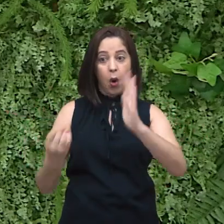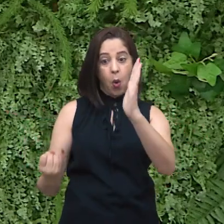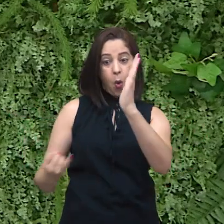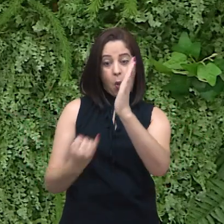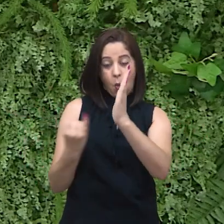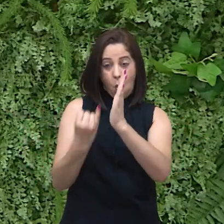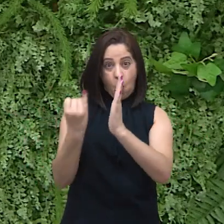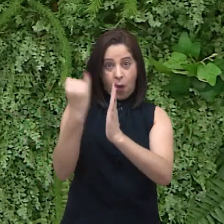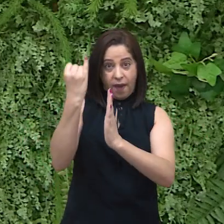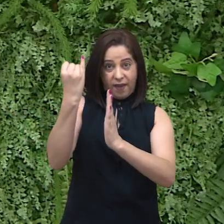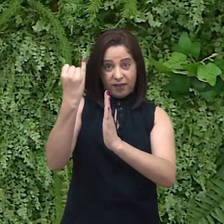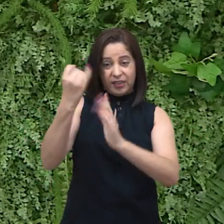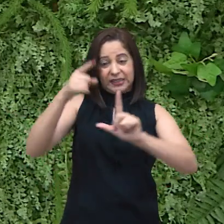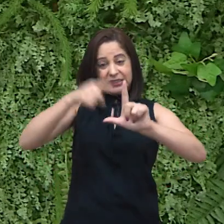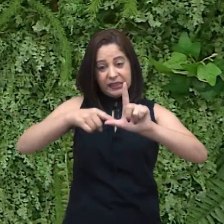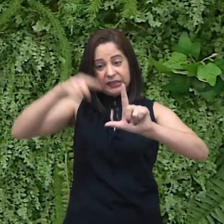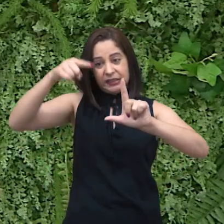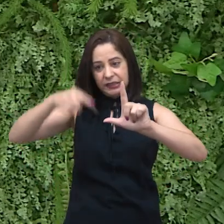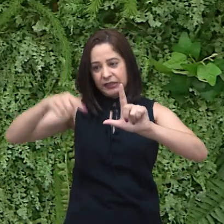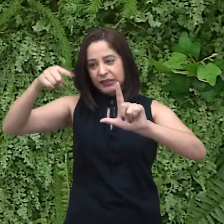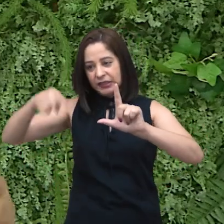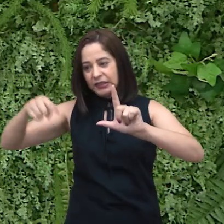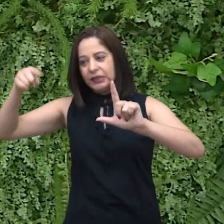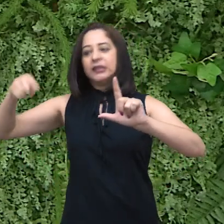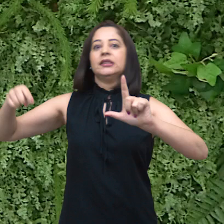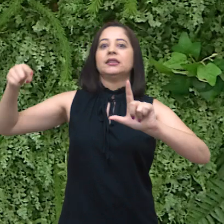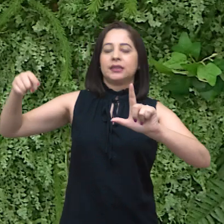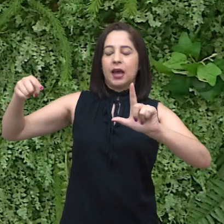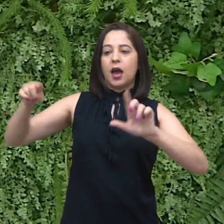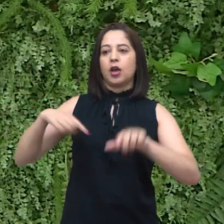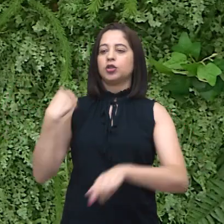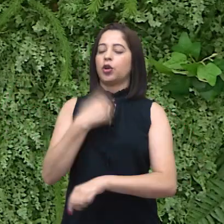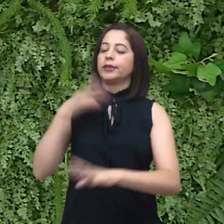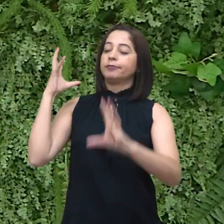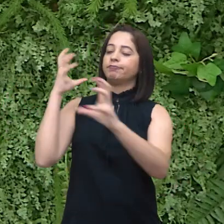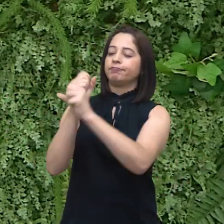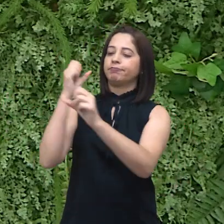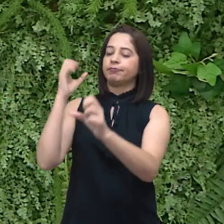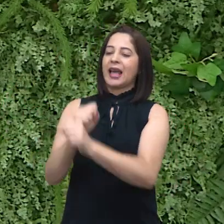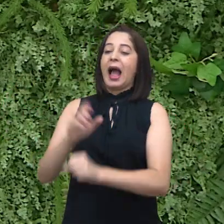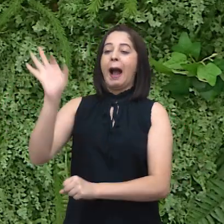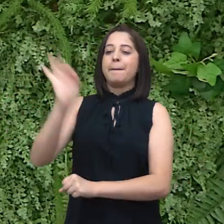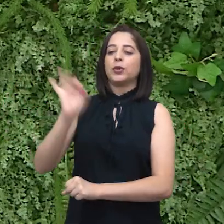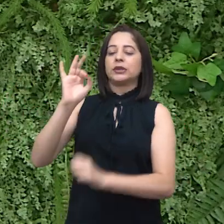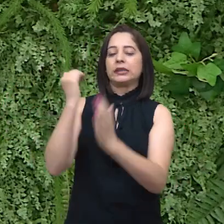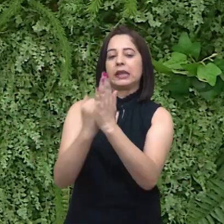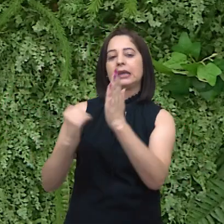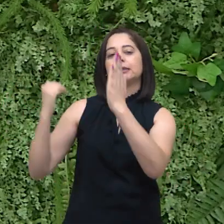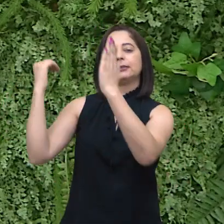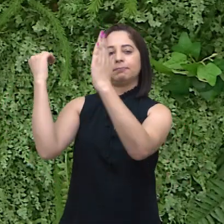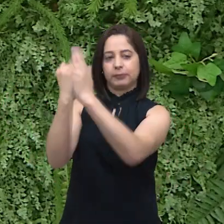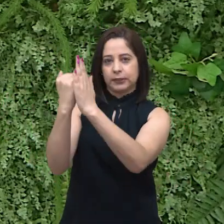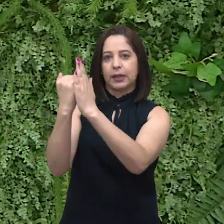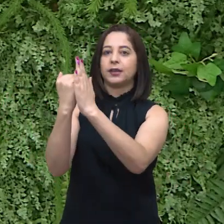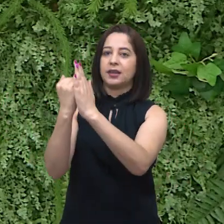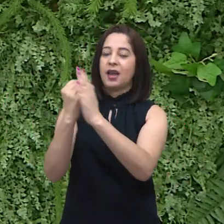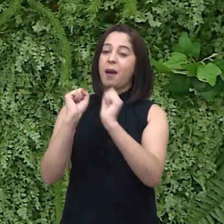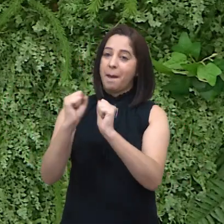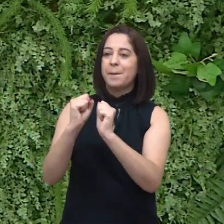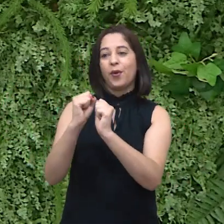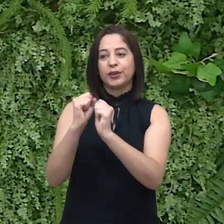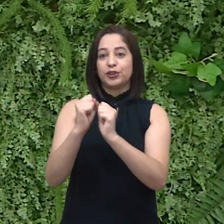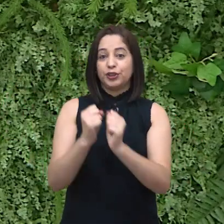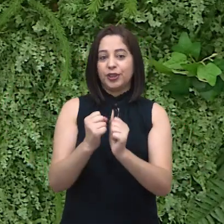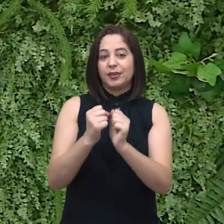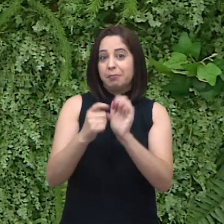nisso, com base na inflação, com base na variação desses custos, é definido normalmente o reajuste para a